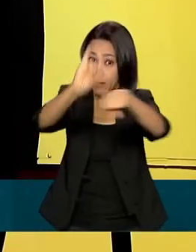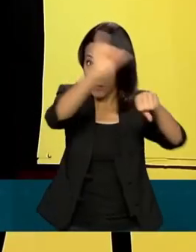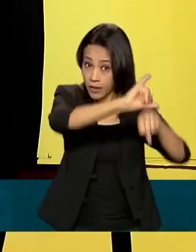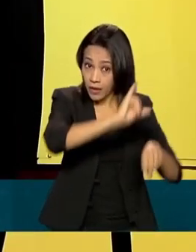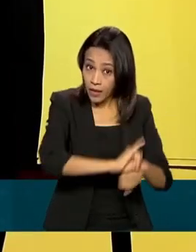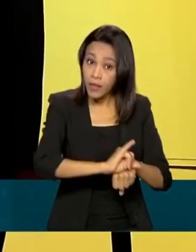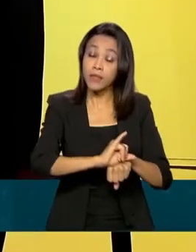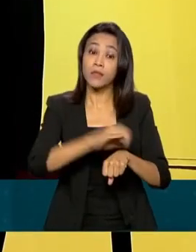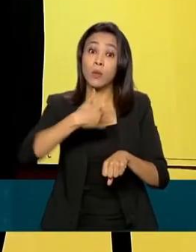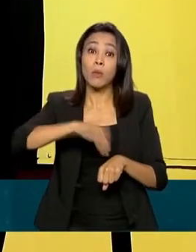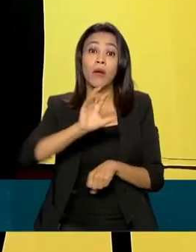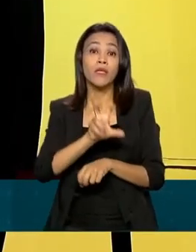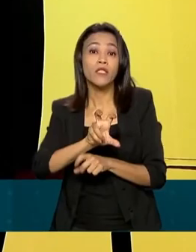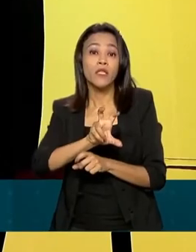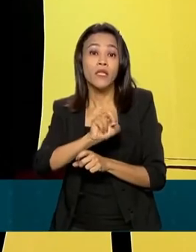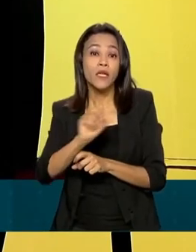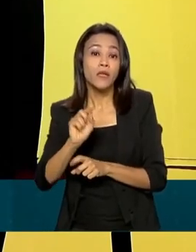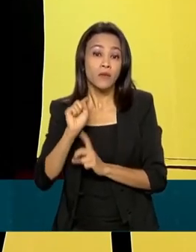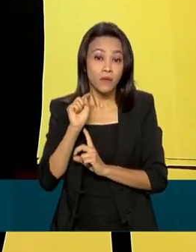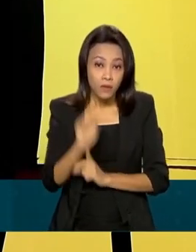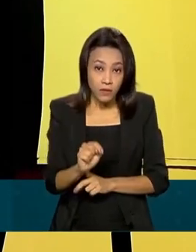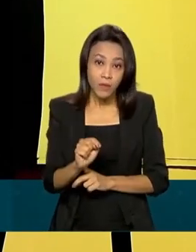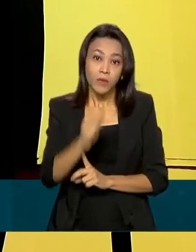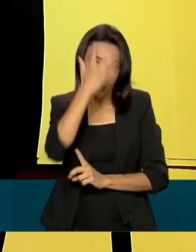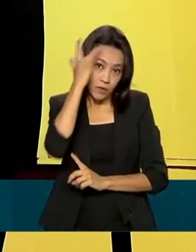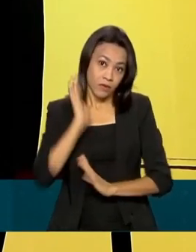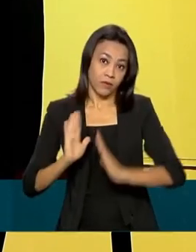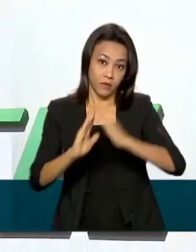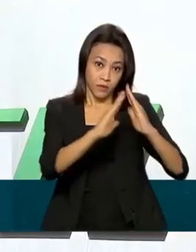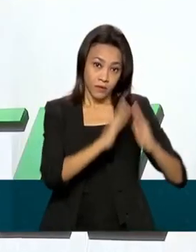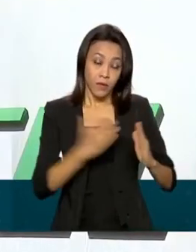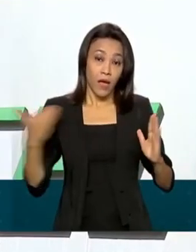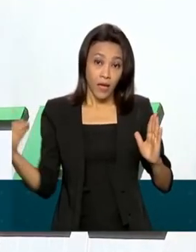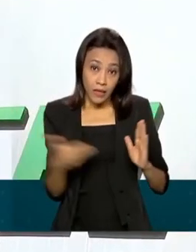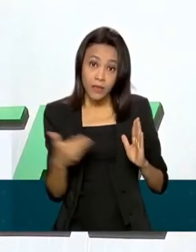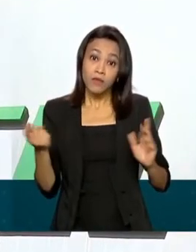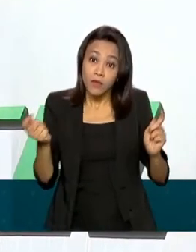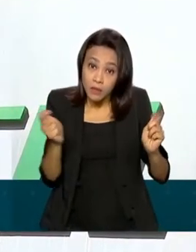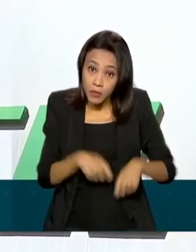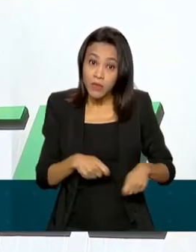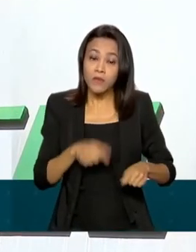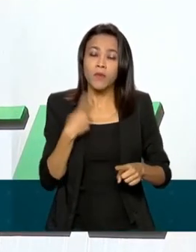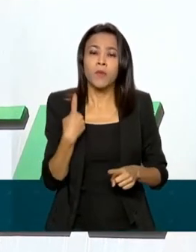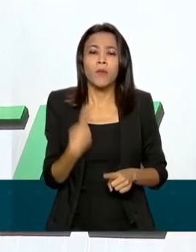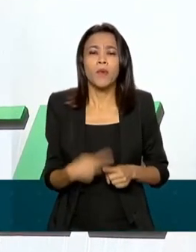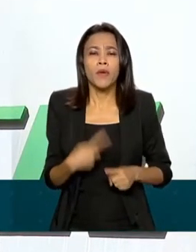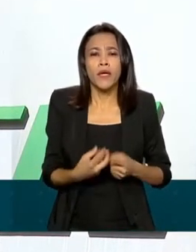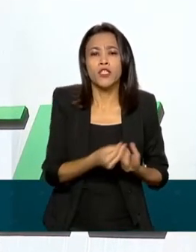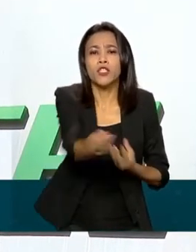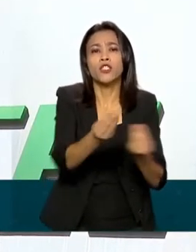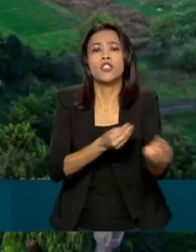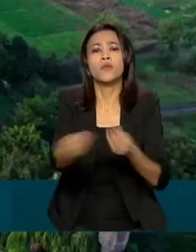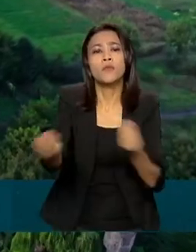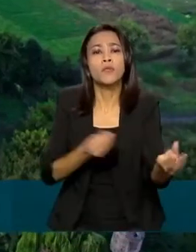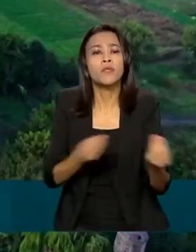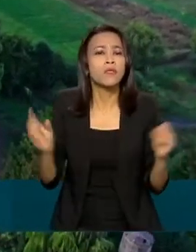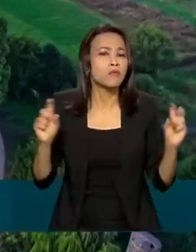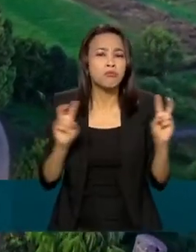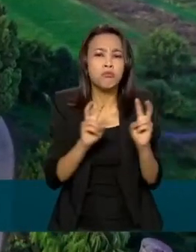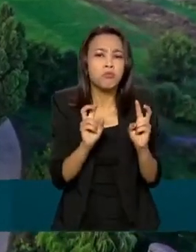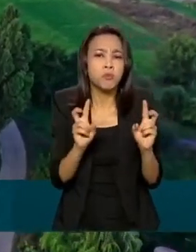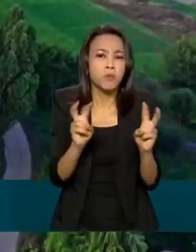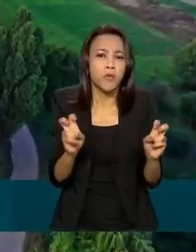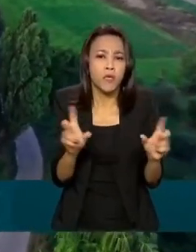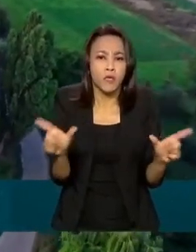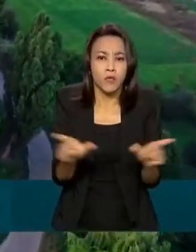das cidades com mais de 500 mil habitantes. A medida será possível após a distribuição e instalação dos kits de